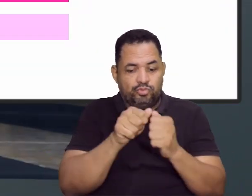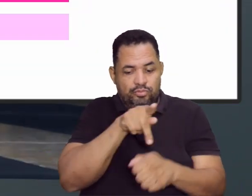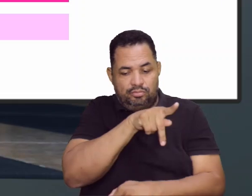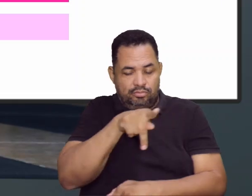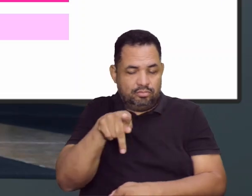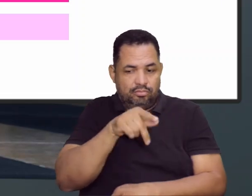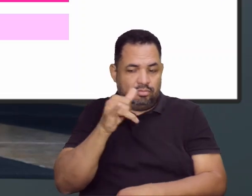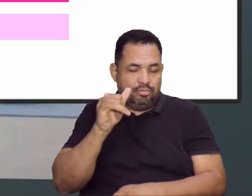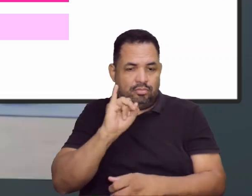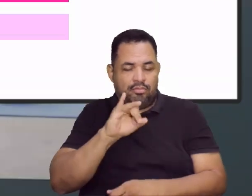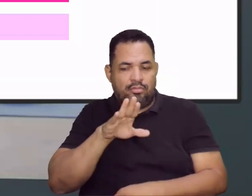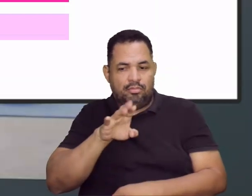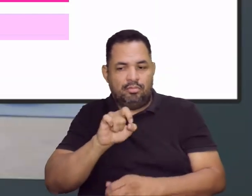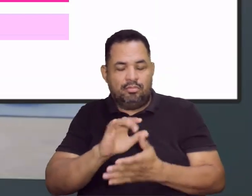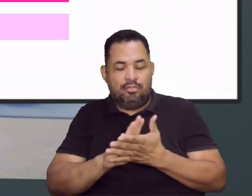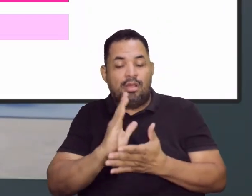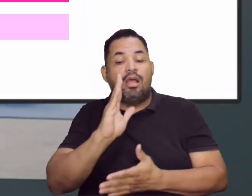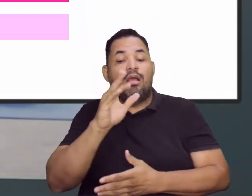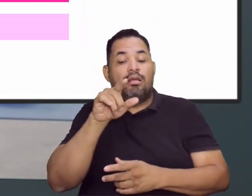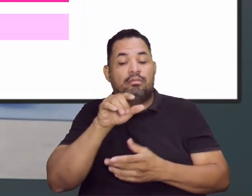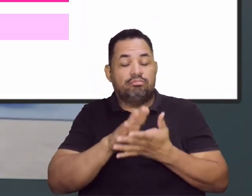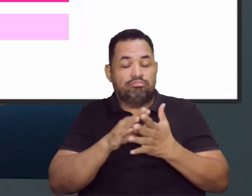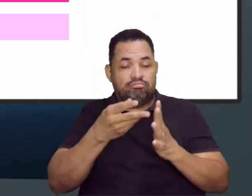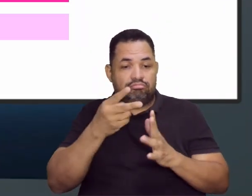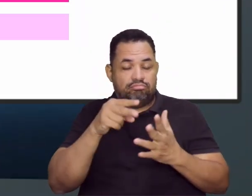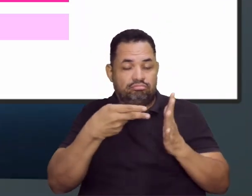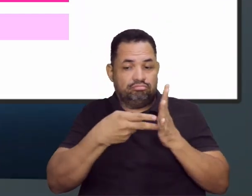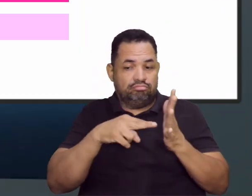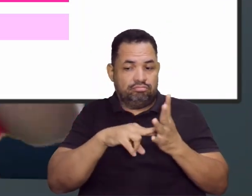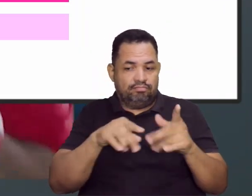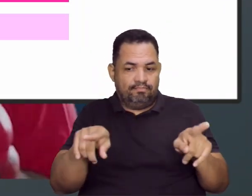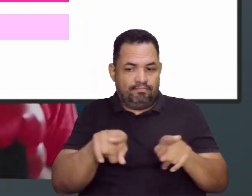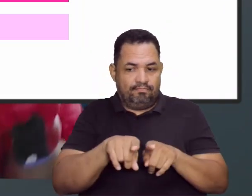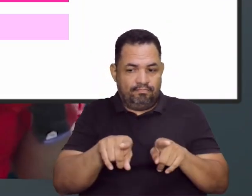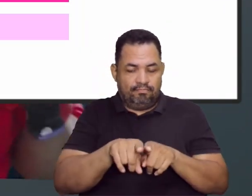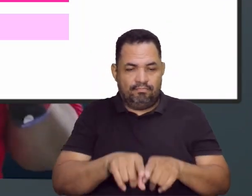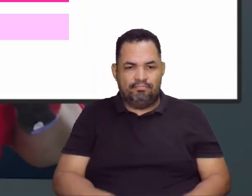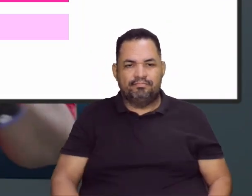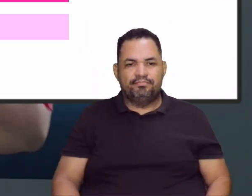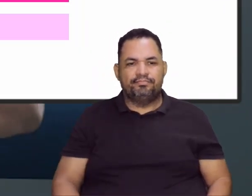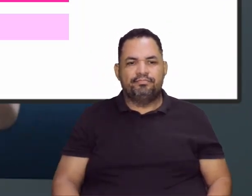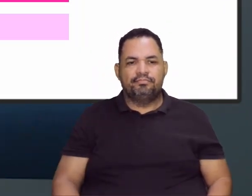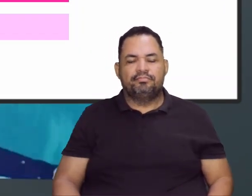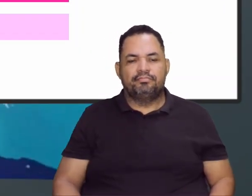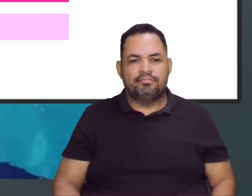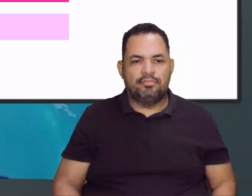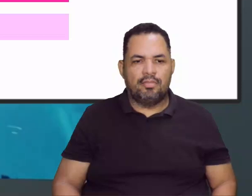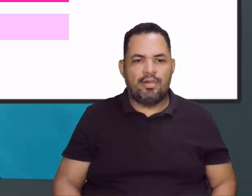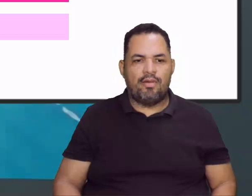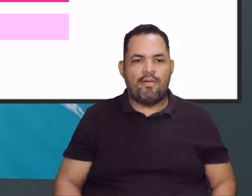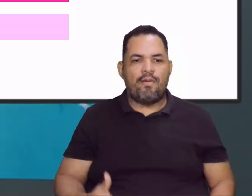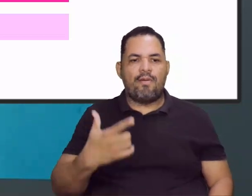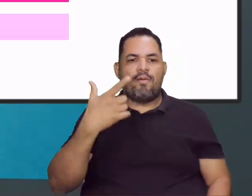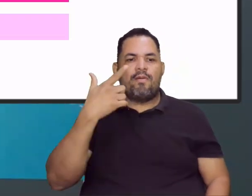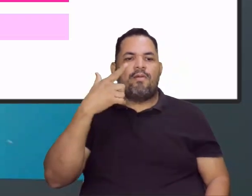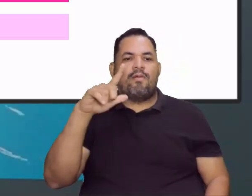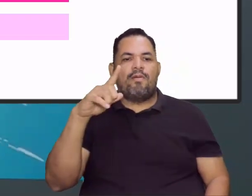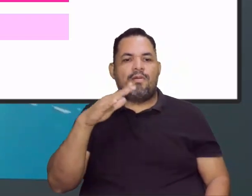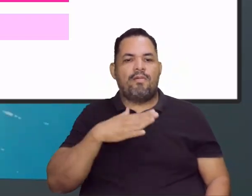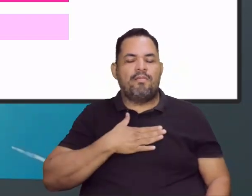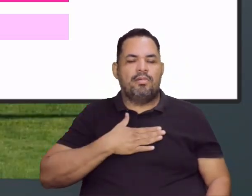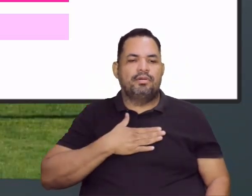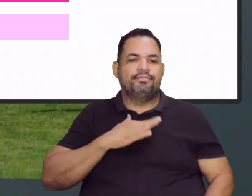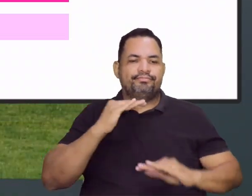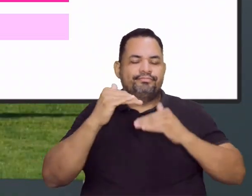é significativa e a aprendizagem que eu tenho com os meus colegas também é significativa, né? Eu consigo trabalhar aí o meu